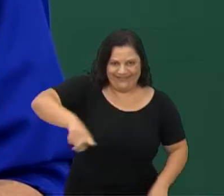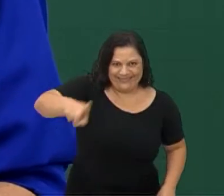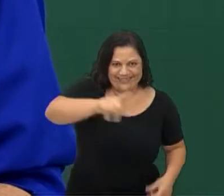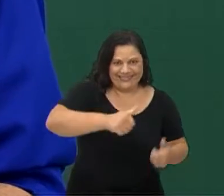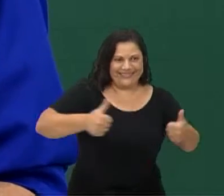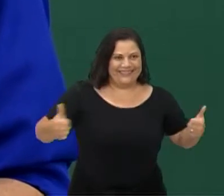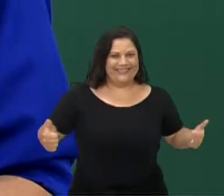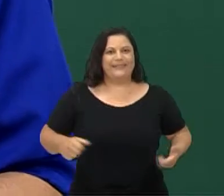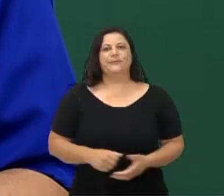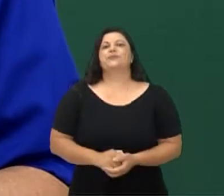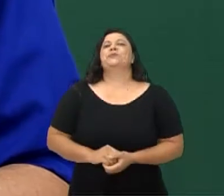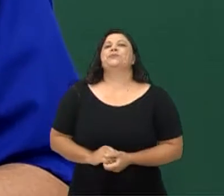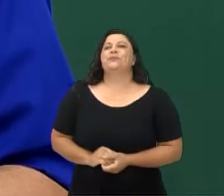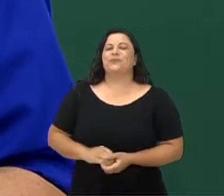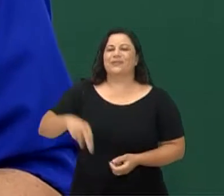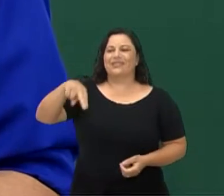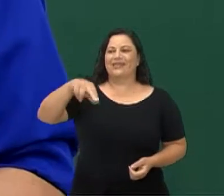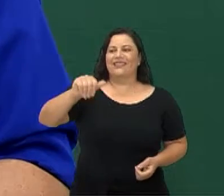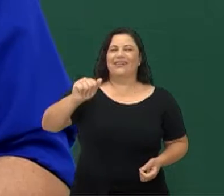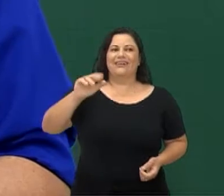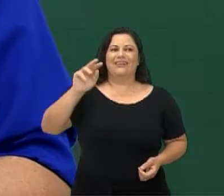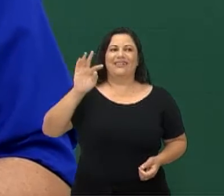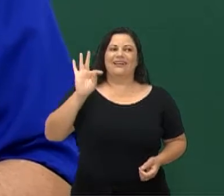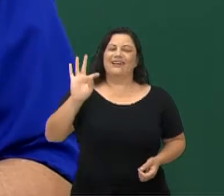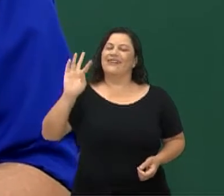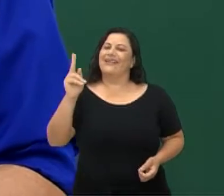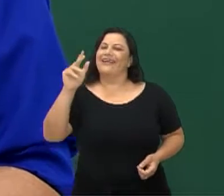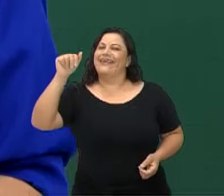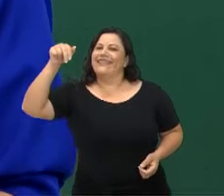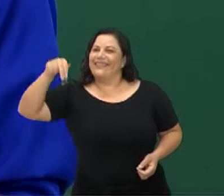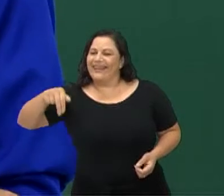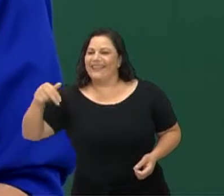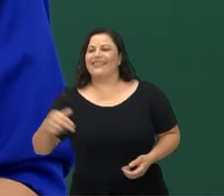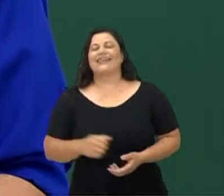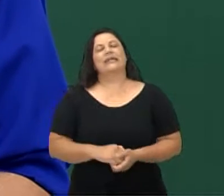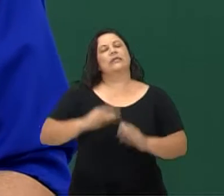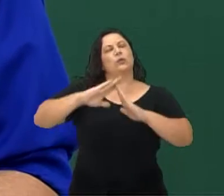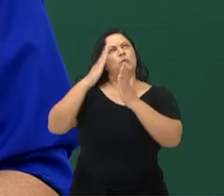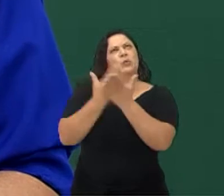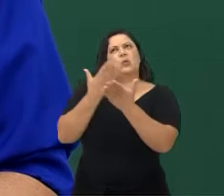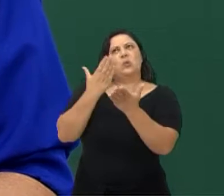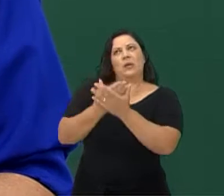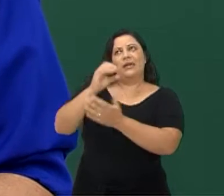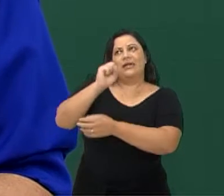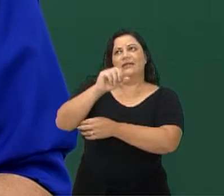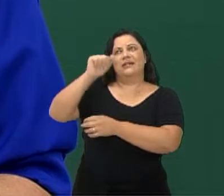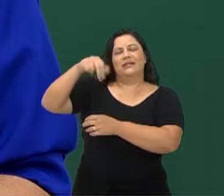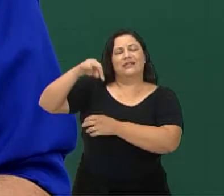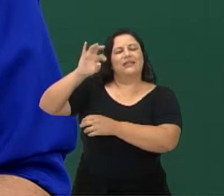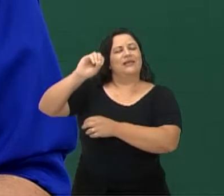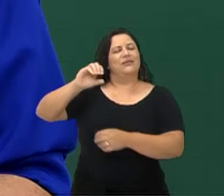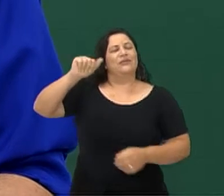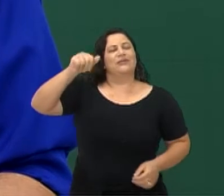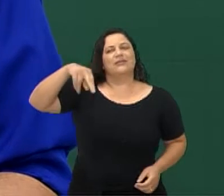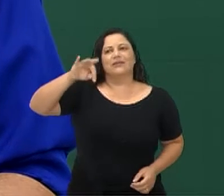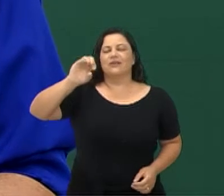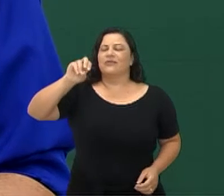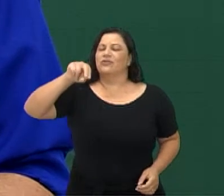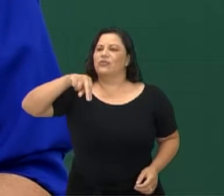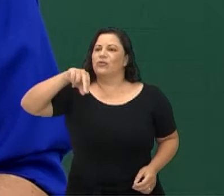O Natan, lá do Santo Antônio, colégio Santo Antônio, não sei se é do colégio ou da cidade de Santo Antônio, tá?